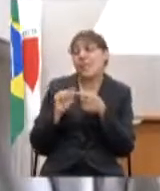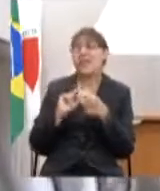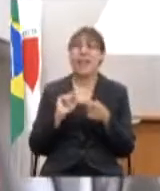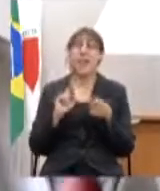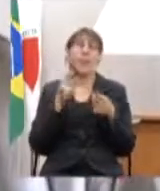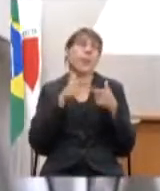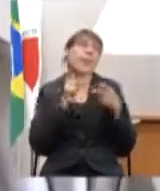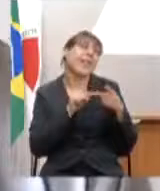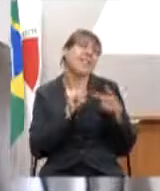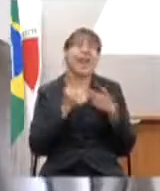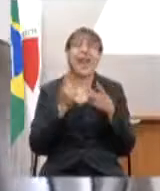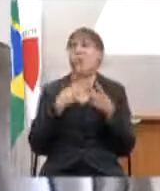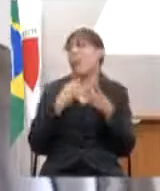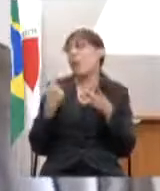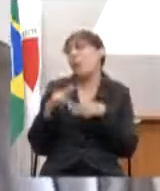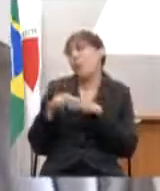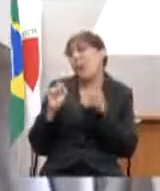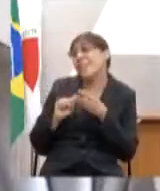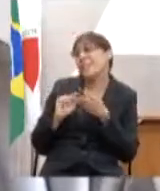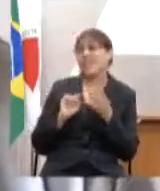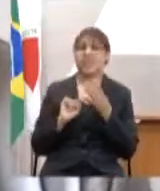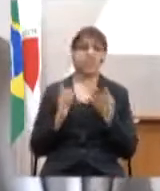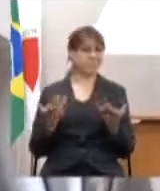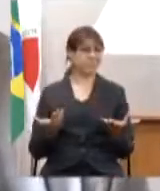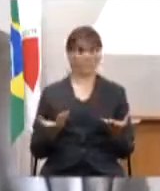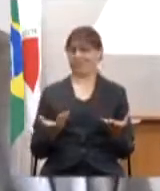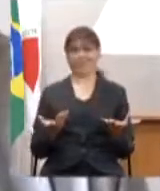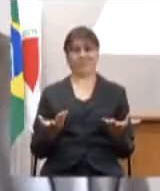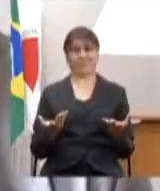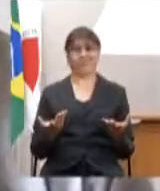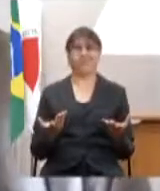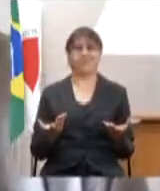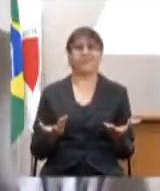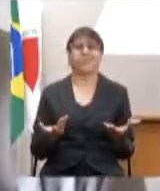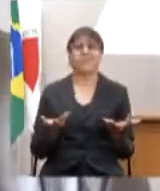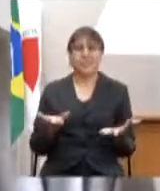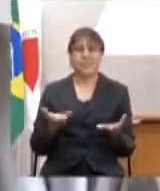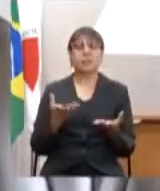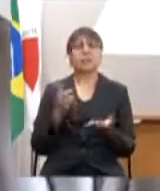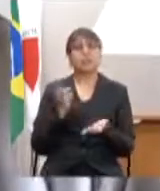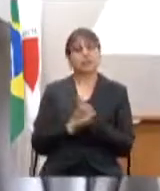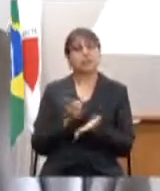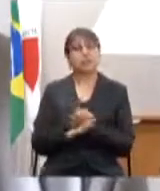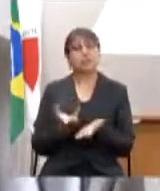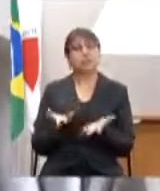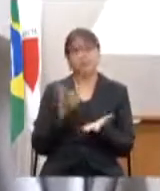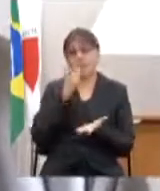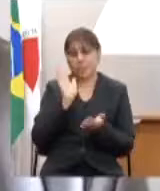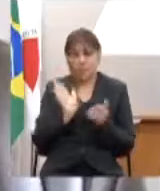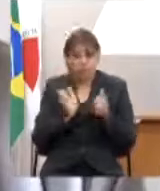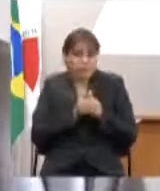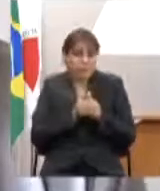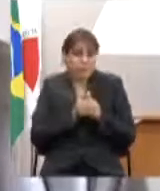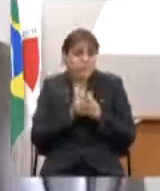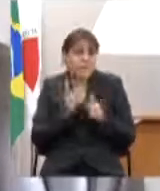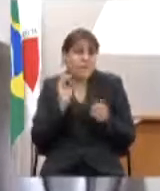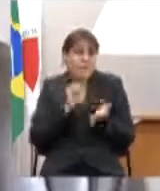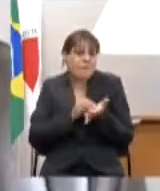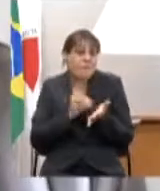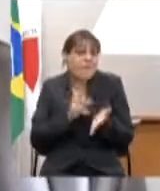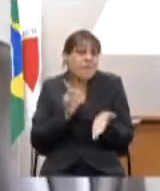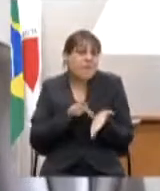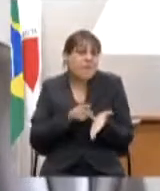trazido mas só que isso parece que está sendo também fato para cobertar falta de interesse